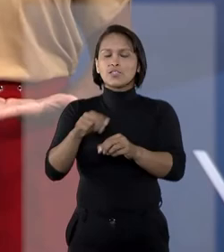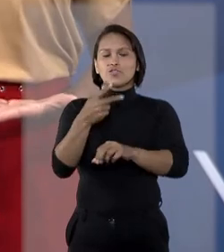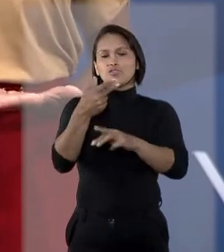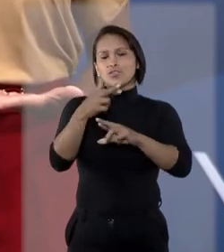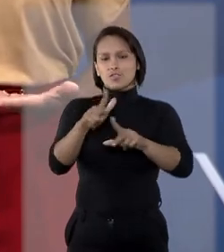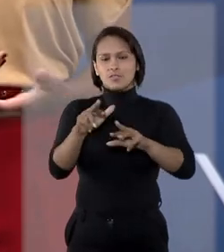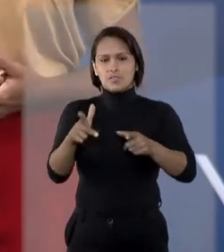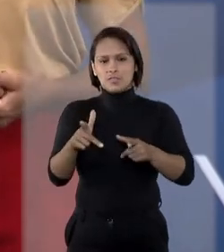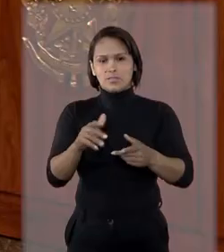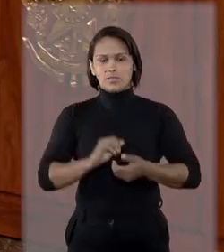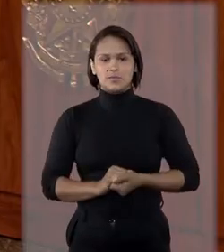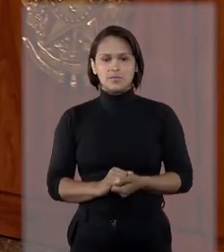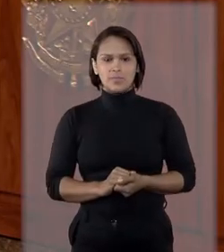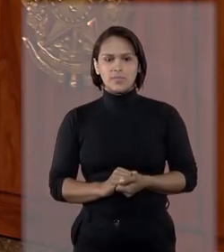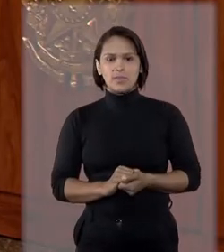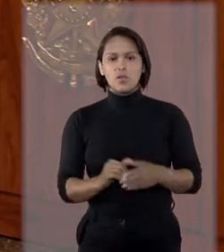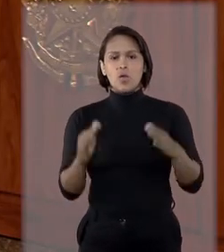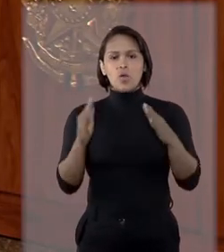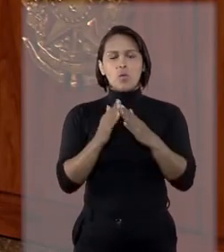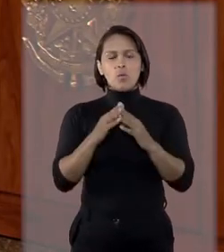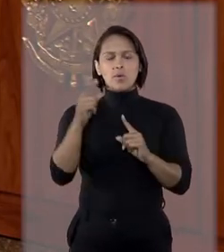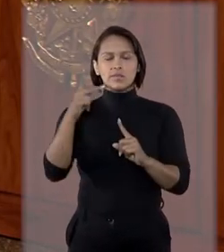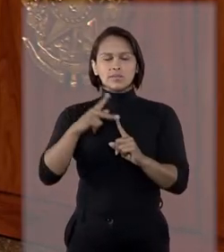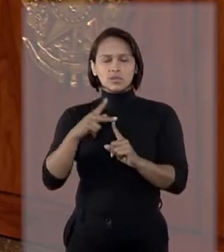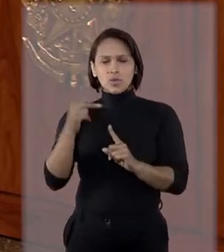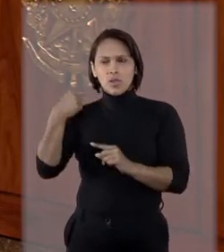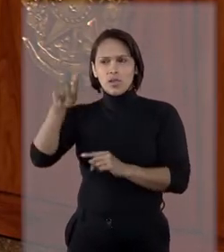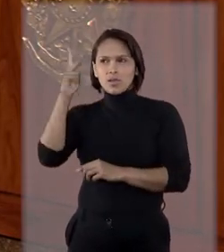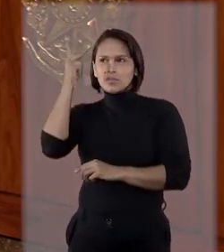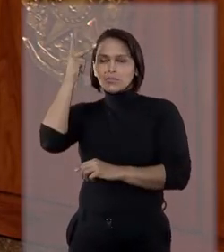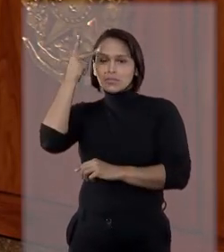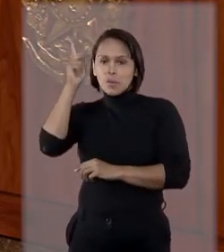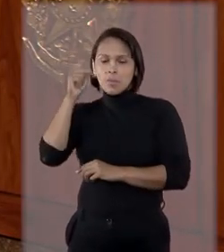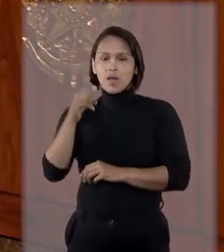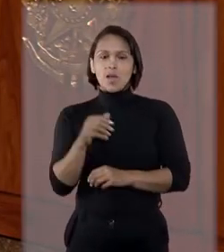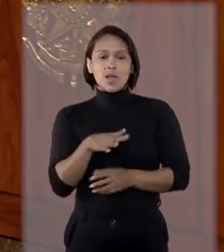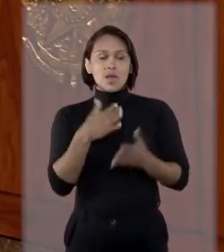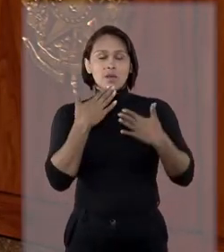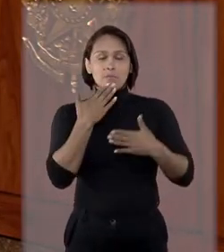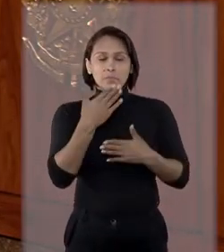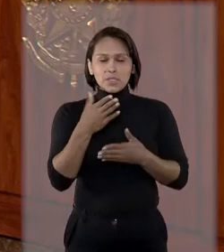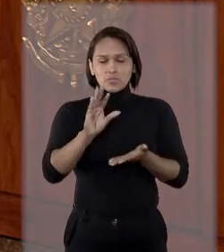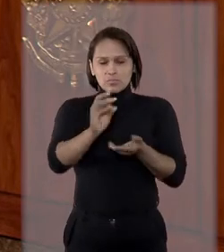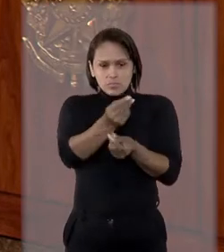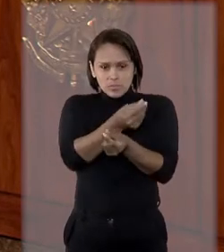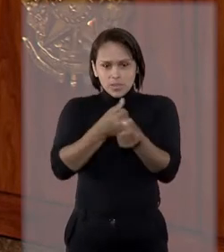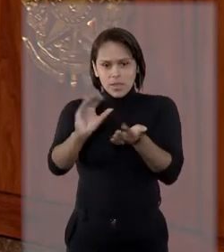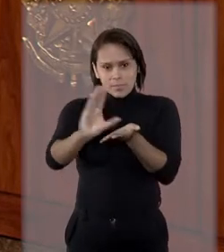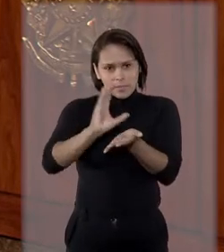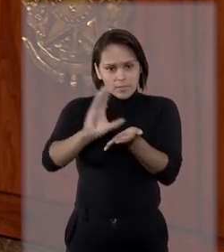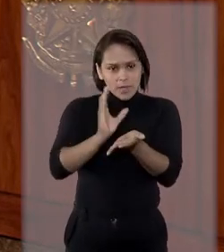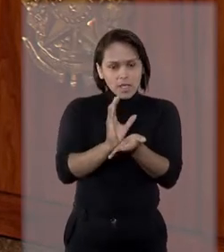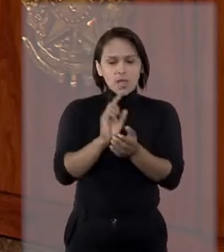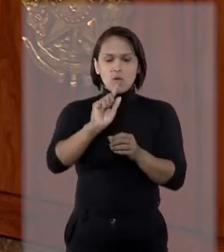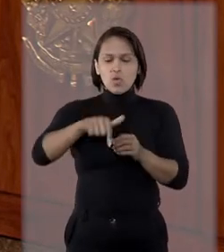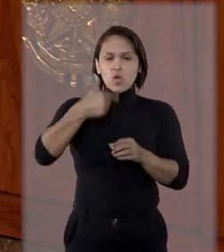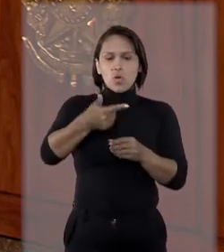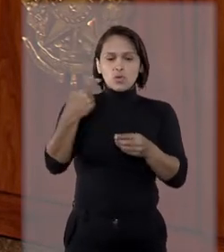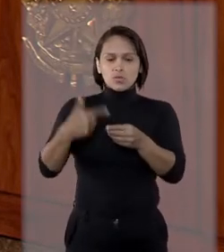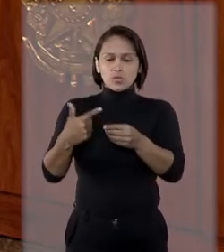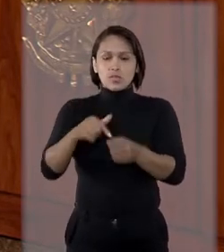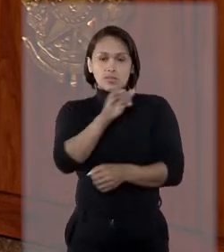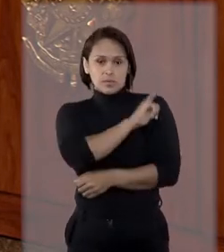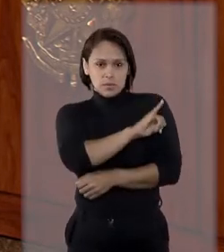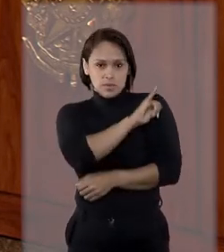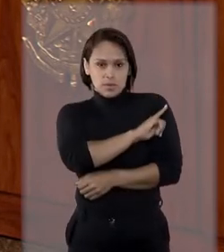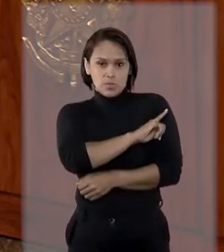outro estado. Um morador de Jundiaí, em São Paulo, pediu indenização na Justiça contra o município de Petrópolis,